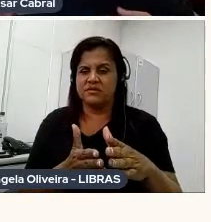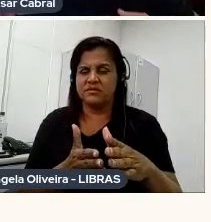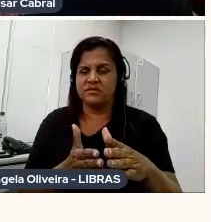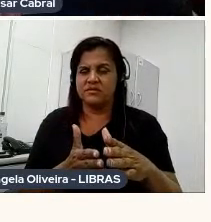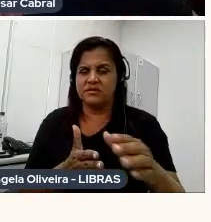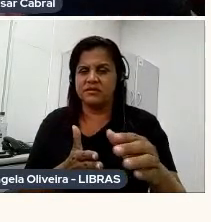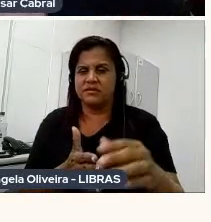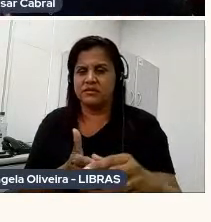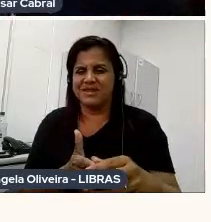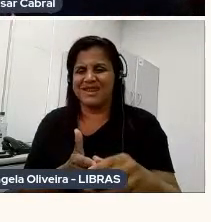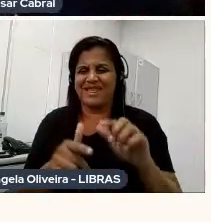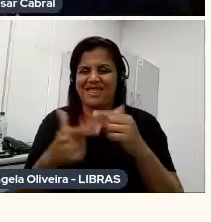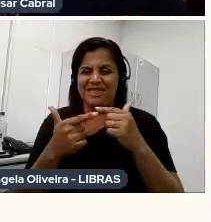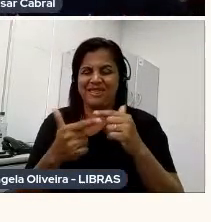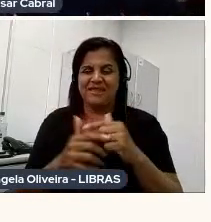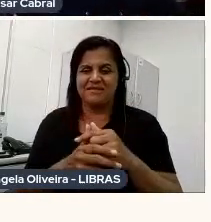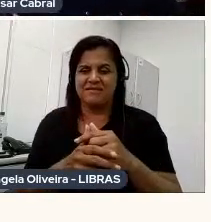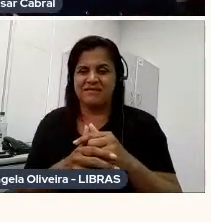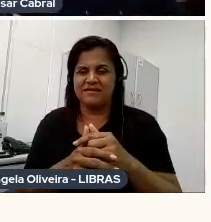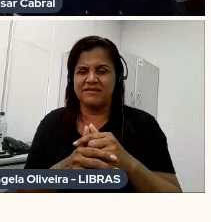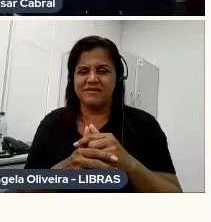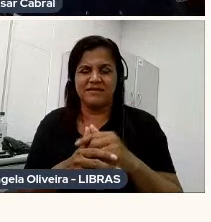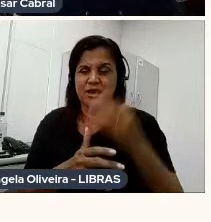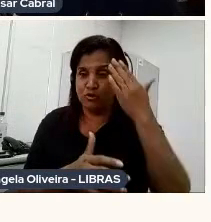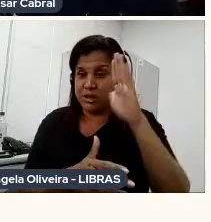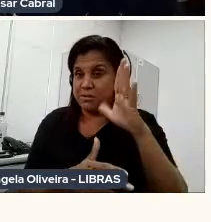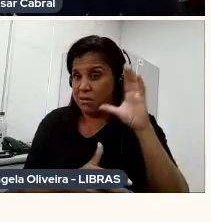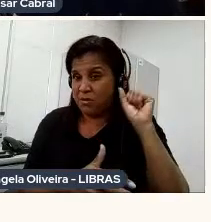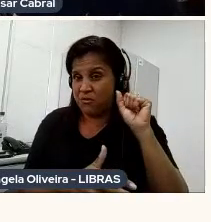eu não sei se dá para ouvir o áudio aí, mas,